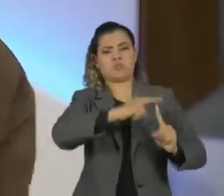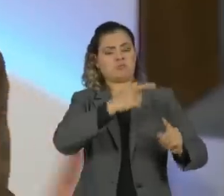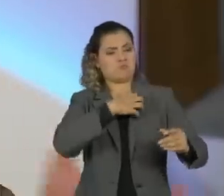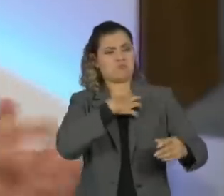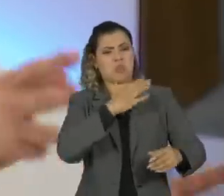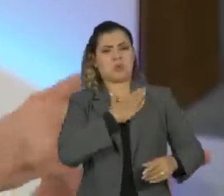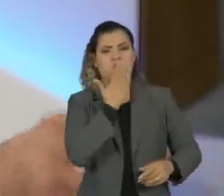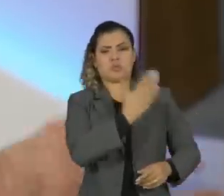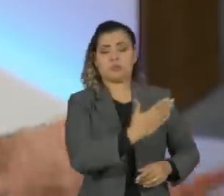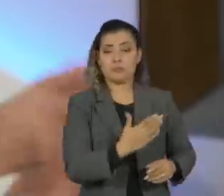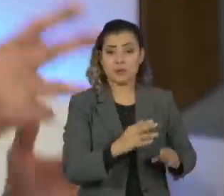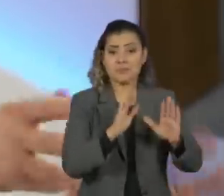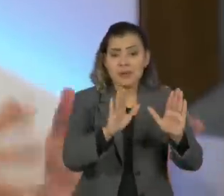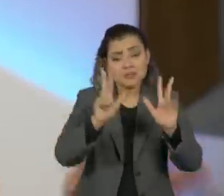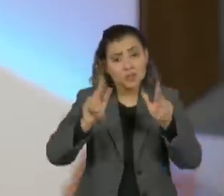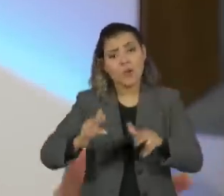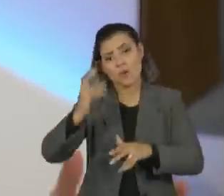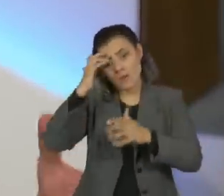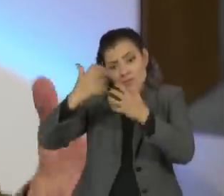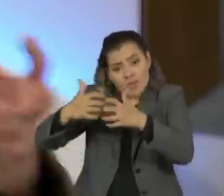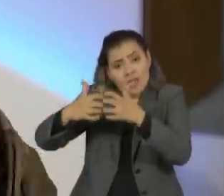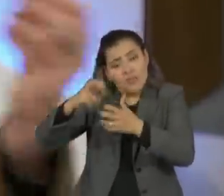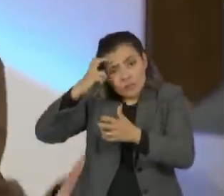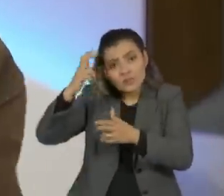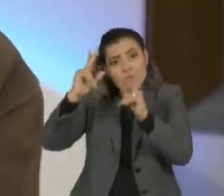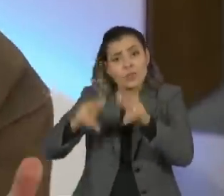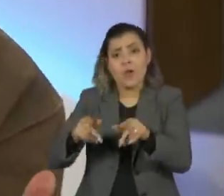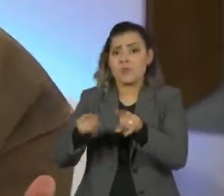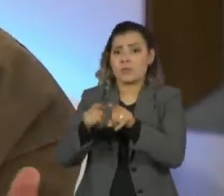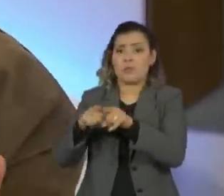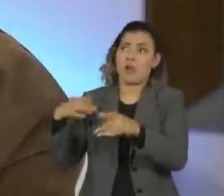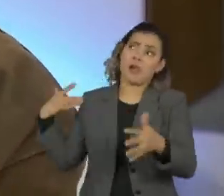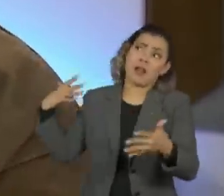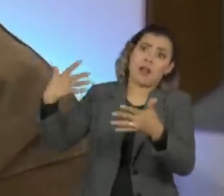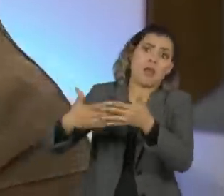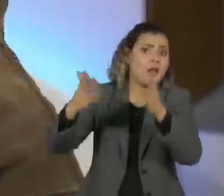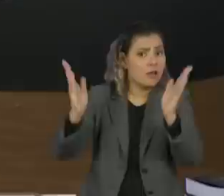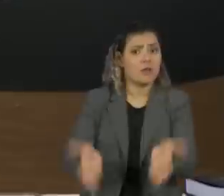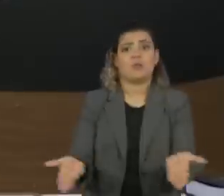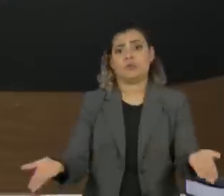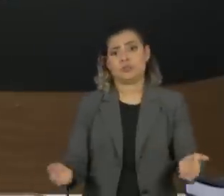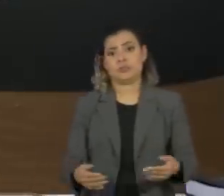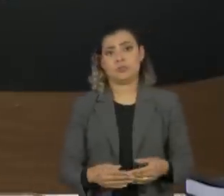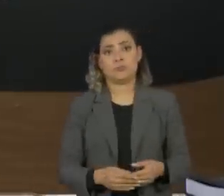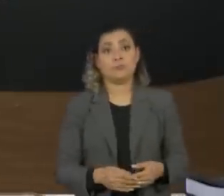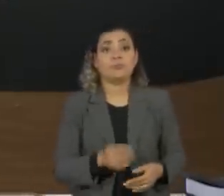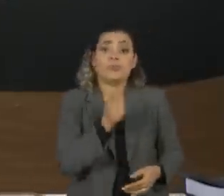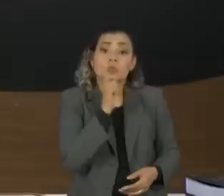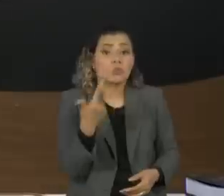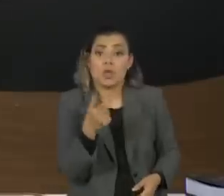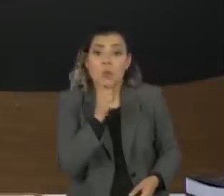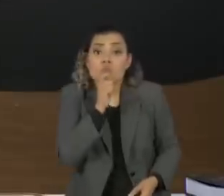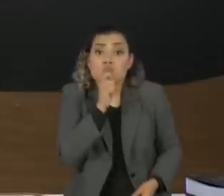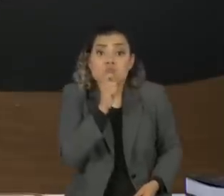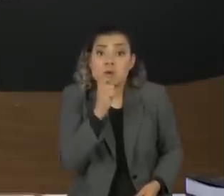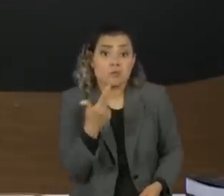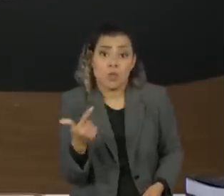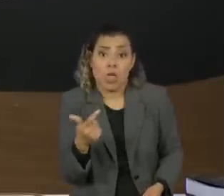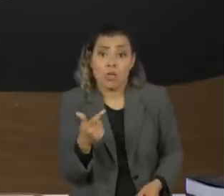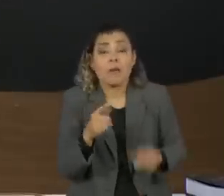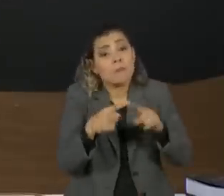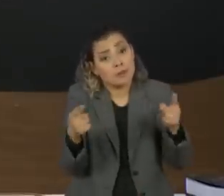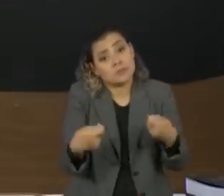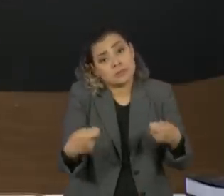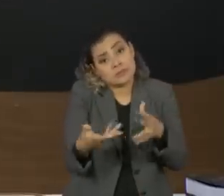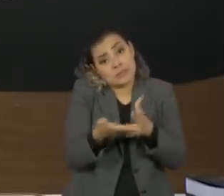desvanetidade intelectual que é a raiz de toda essa coisa estanque que nós vivemos. Então, eu não tenho um apito, mas eu preciso ir para o intervalo,